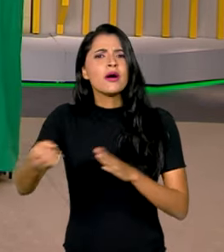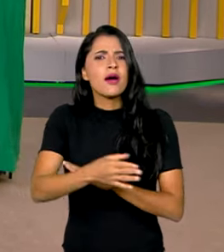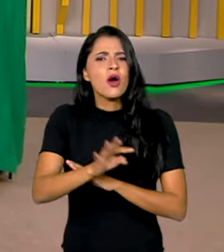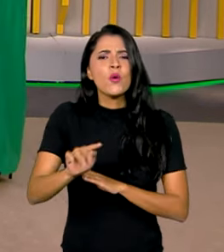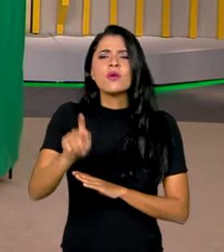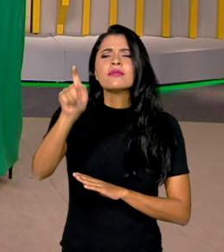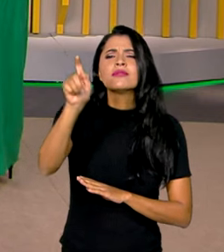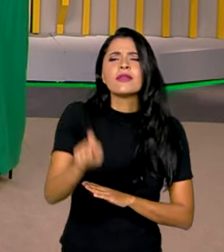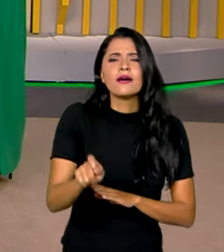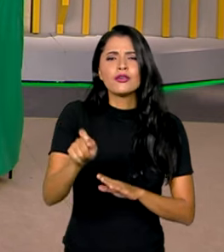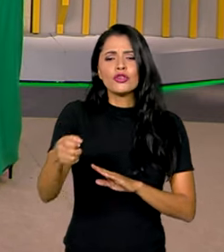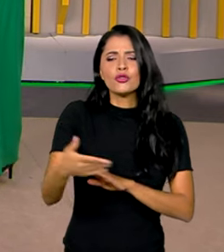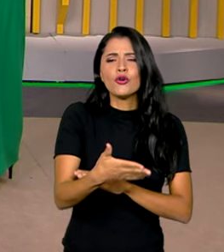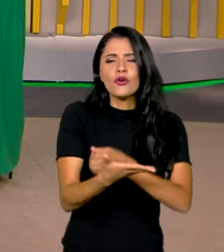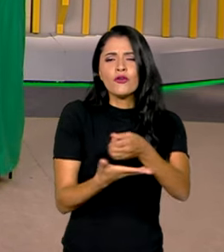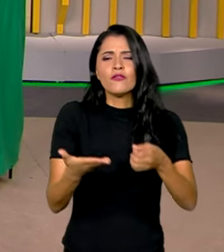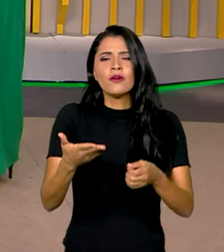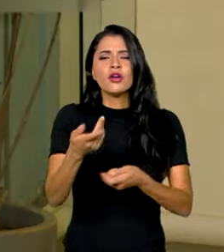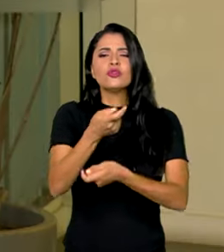básica de juros?